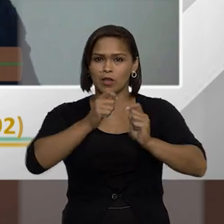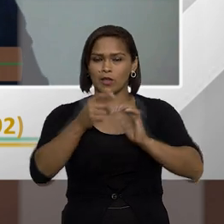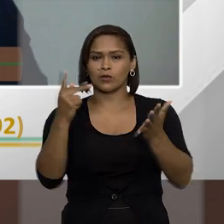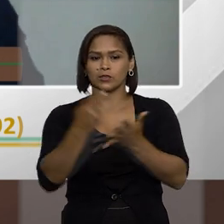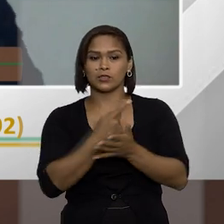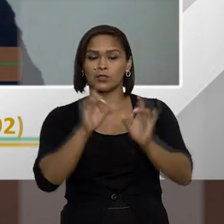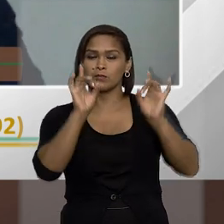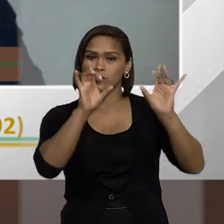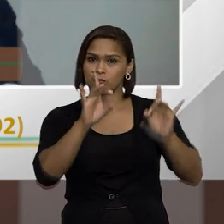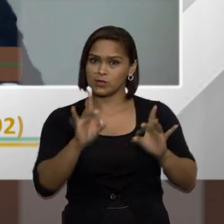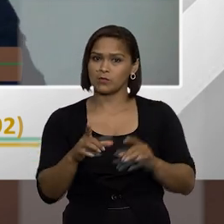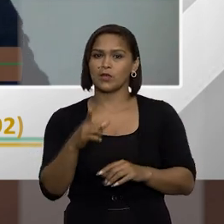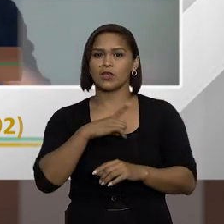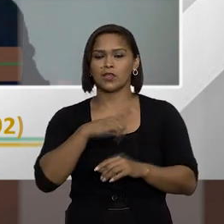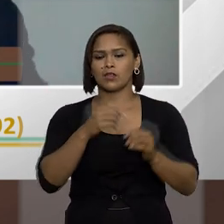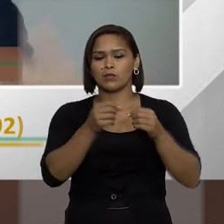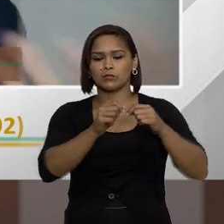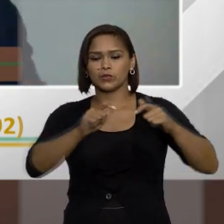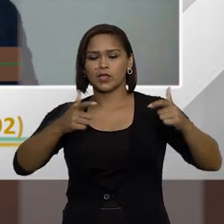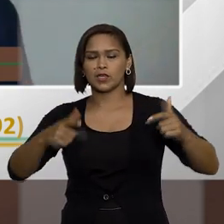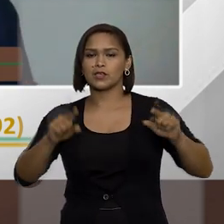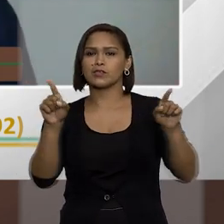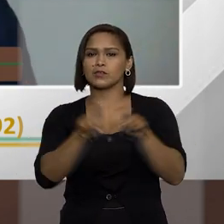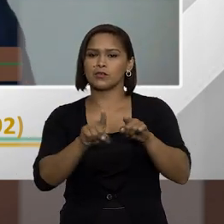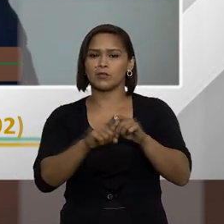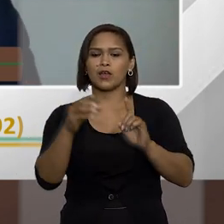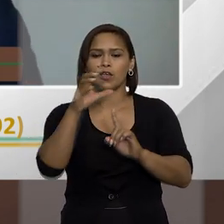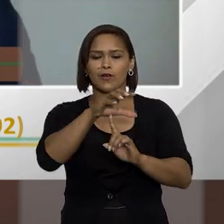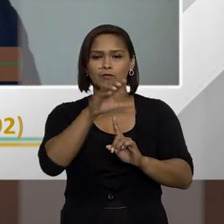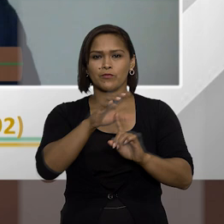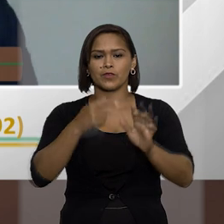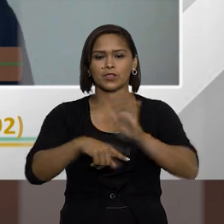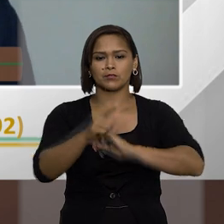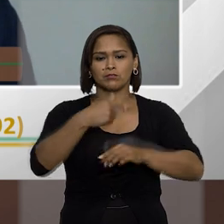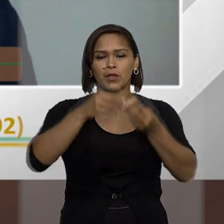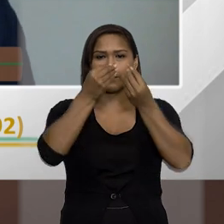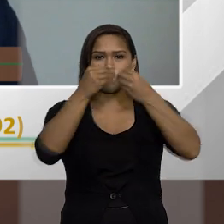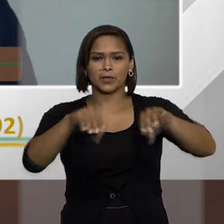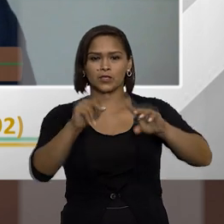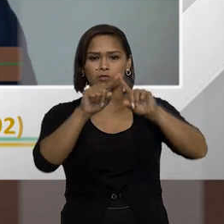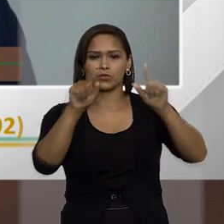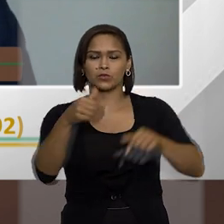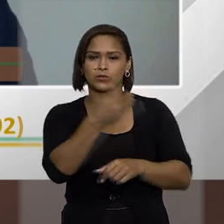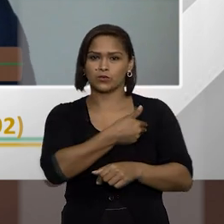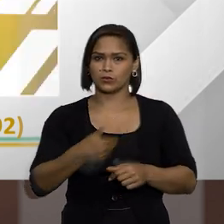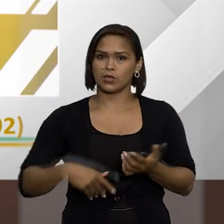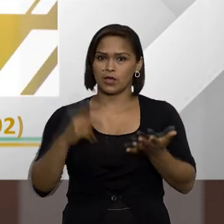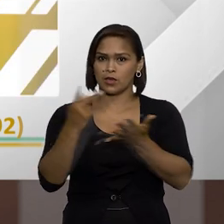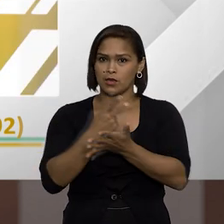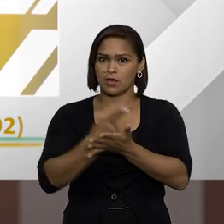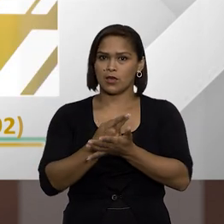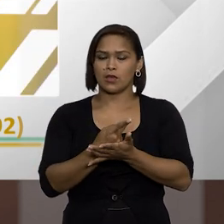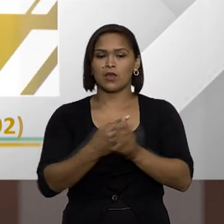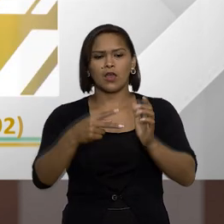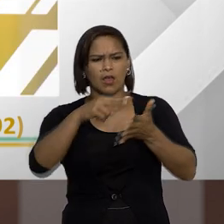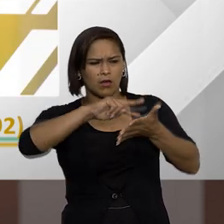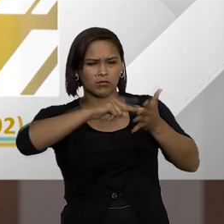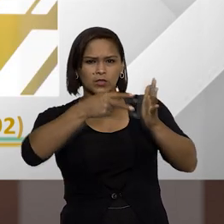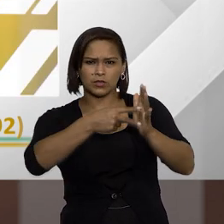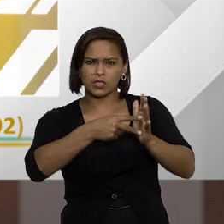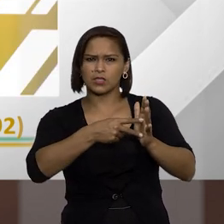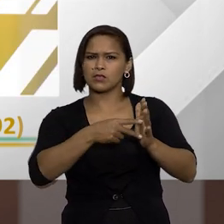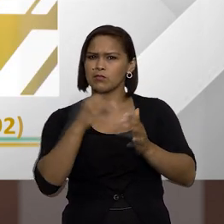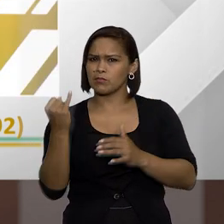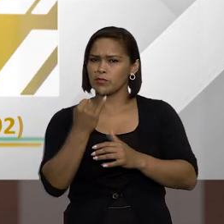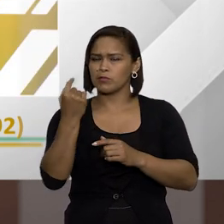mas excepcionalmente haveria uma ampliação desses efeitos em prejuízo do agente público ímpromo é uma alteração muito salutar